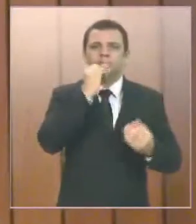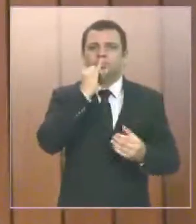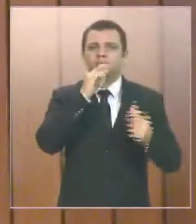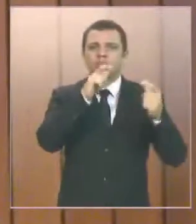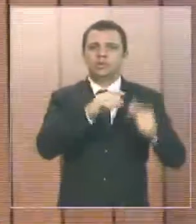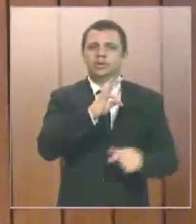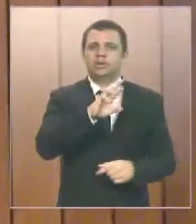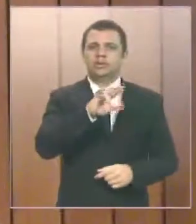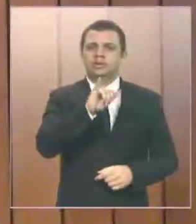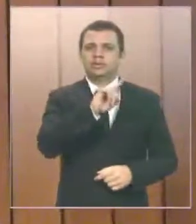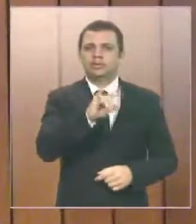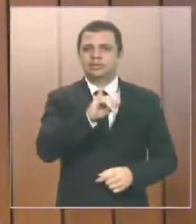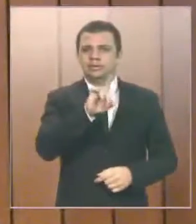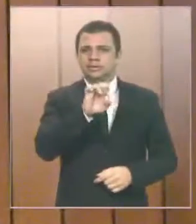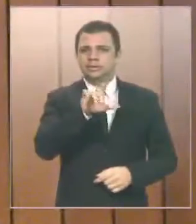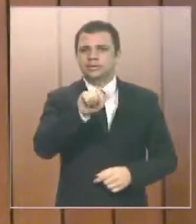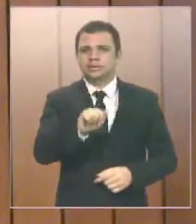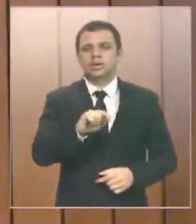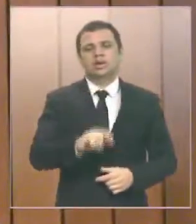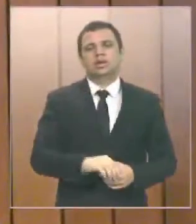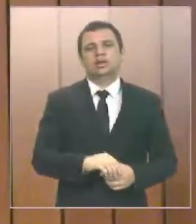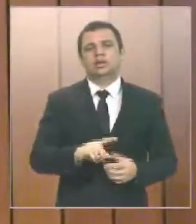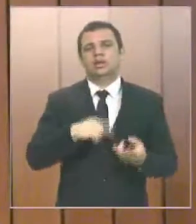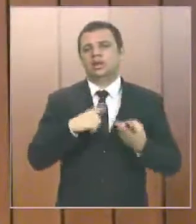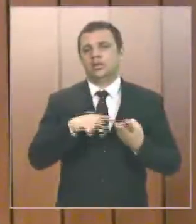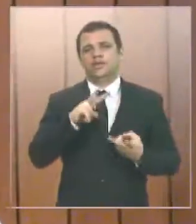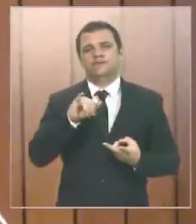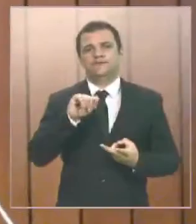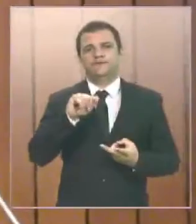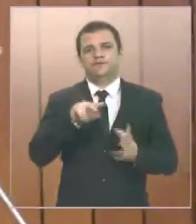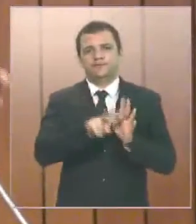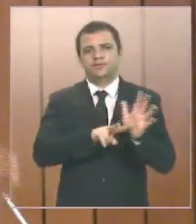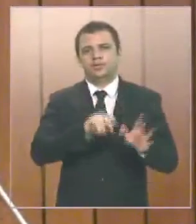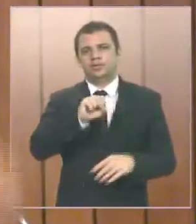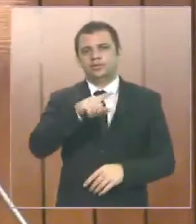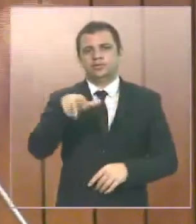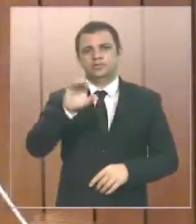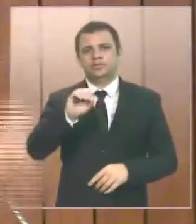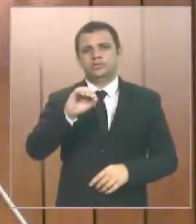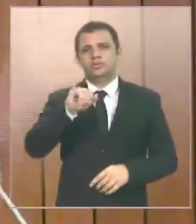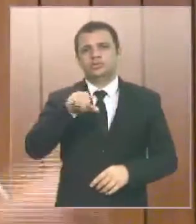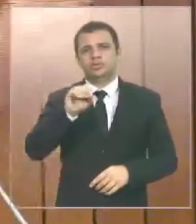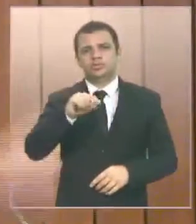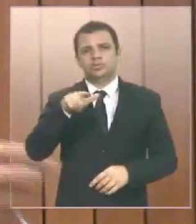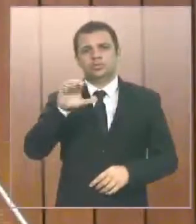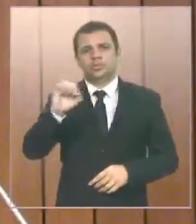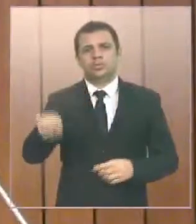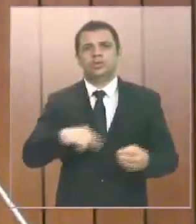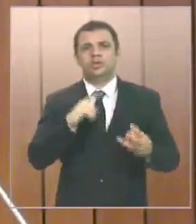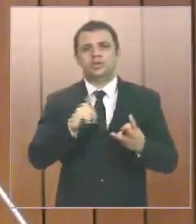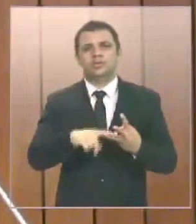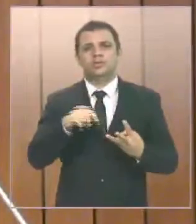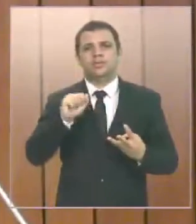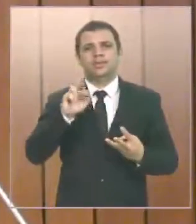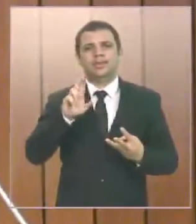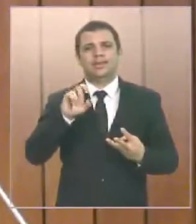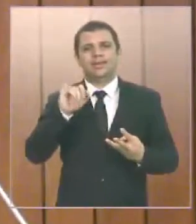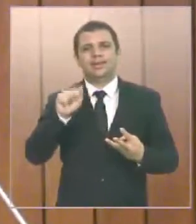Areia, Santos Dumont, que não existe absolutamente um mínimo de infraestrutura